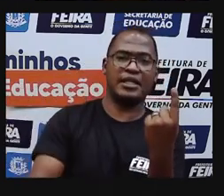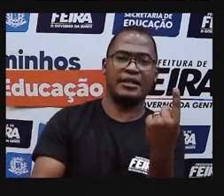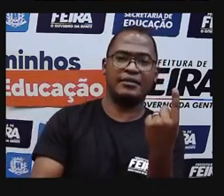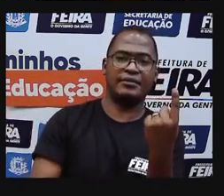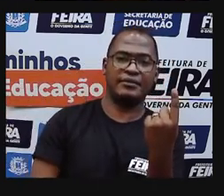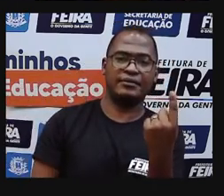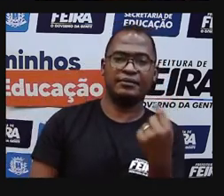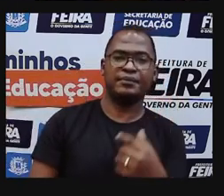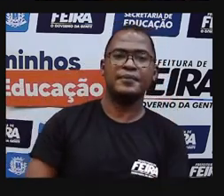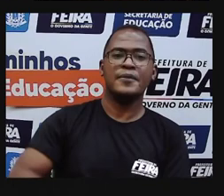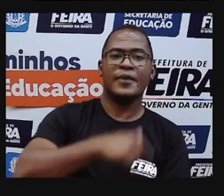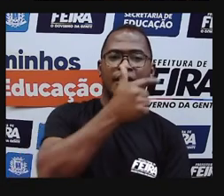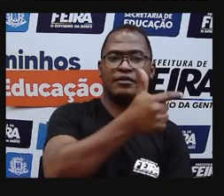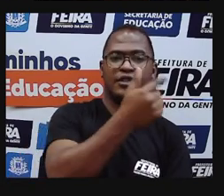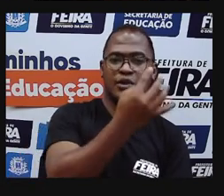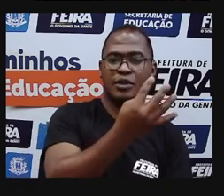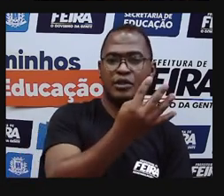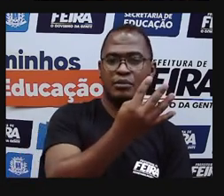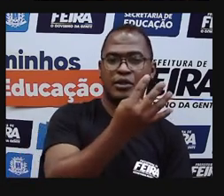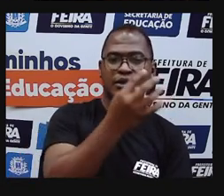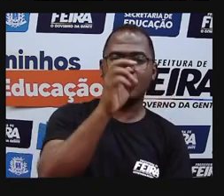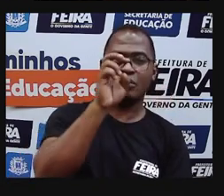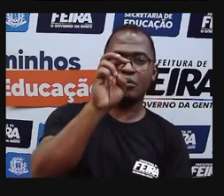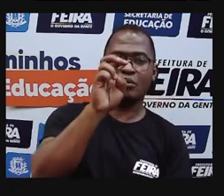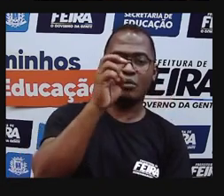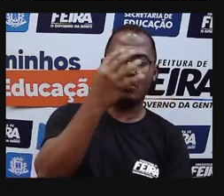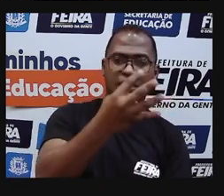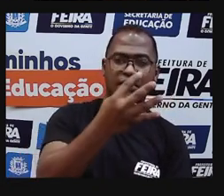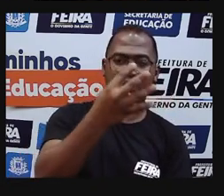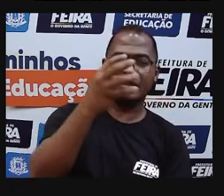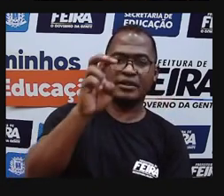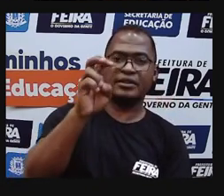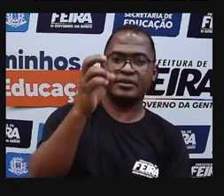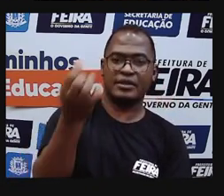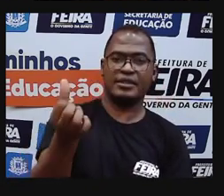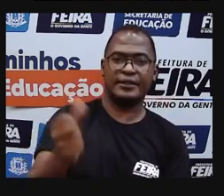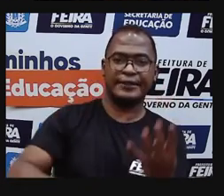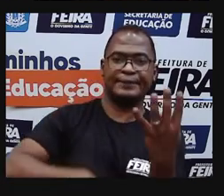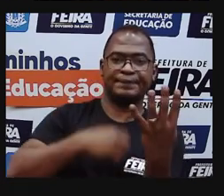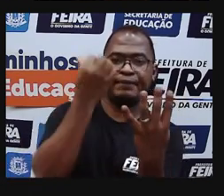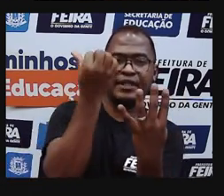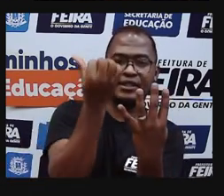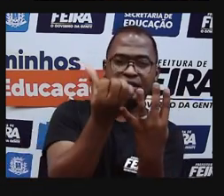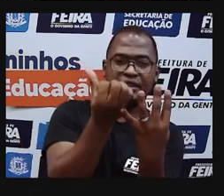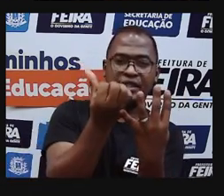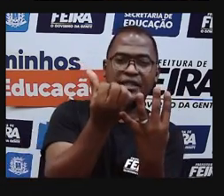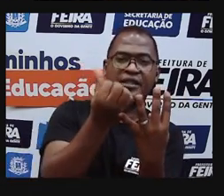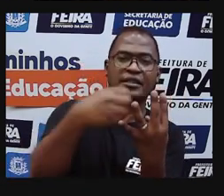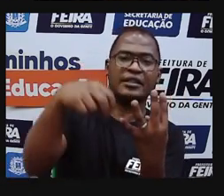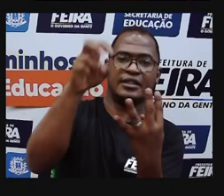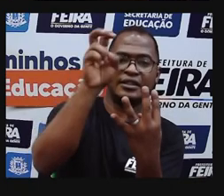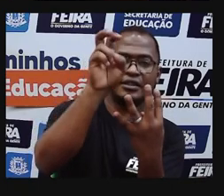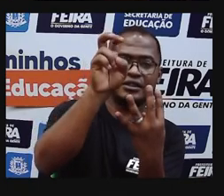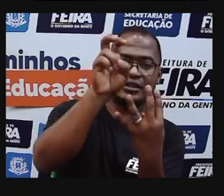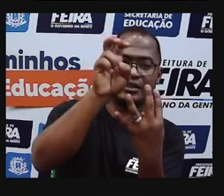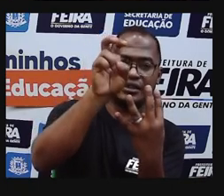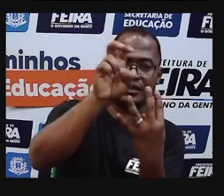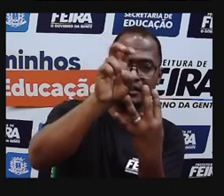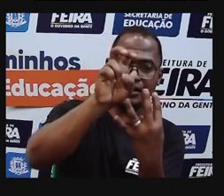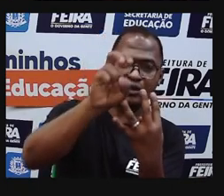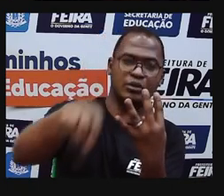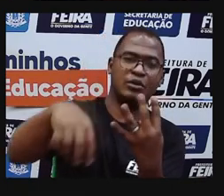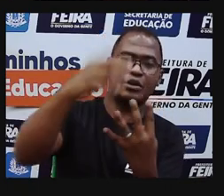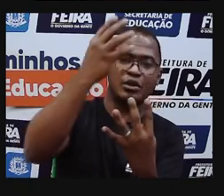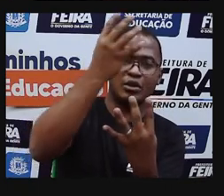Vinte e quatro mil quatrocentos e cinquenta e seis. A mesma coisa. Dezena de milhar, unidade